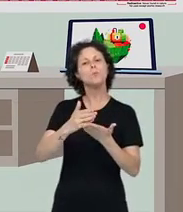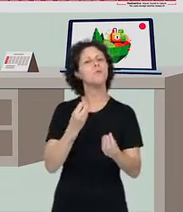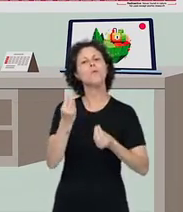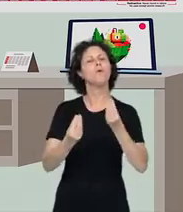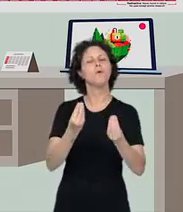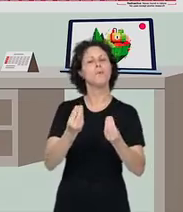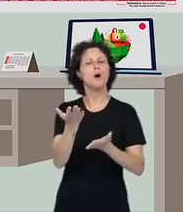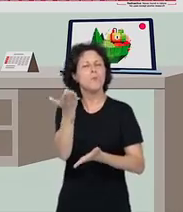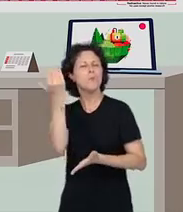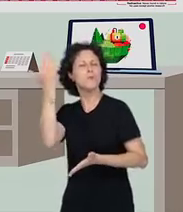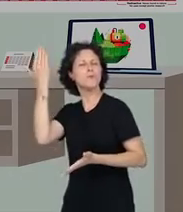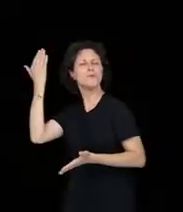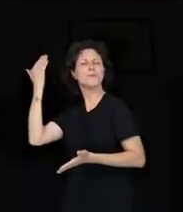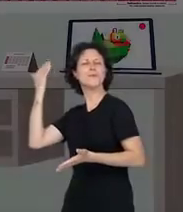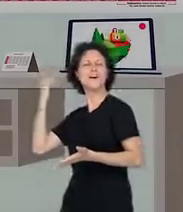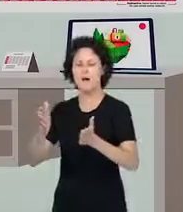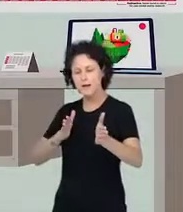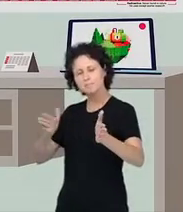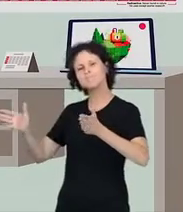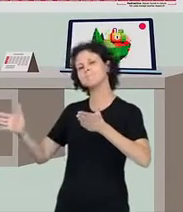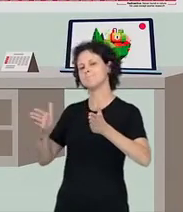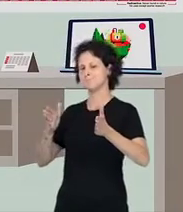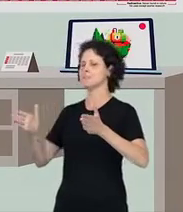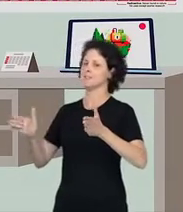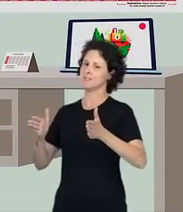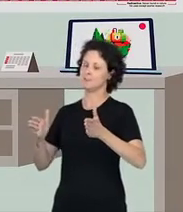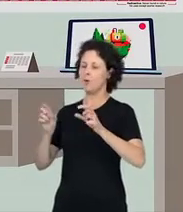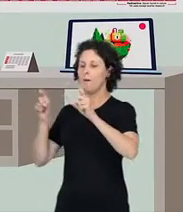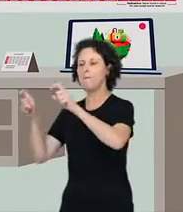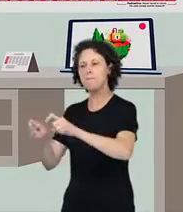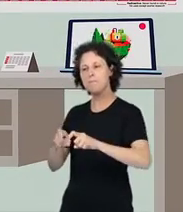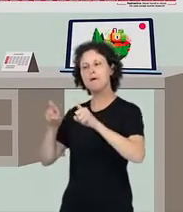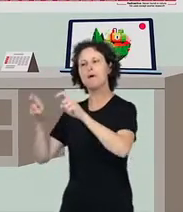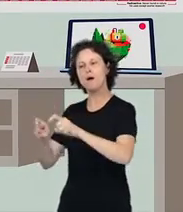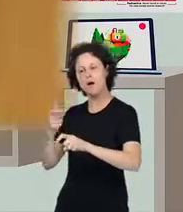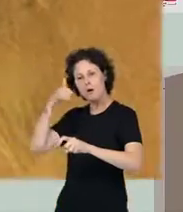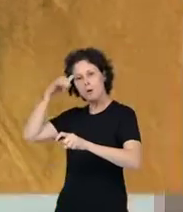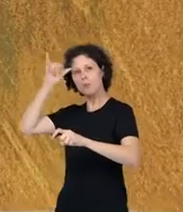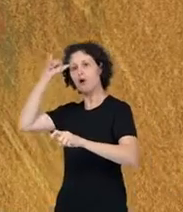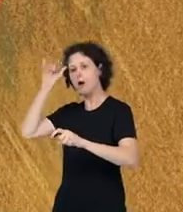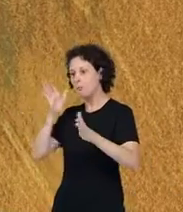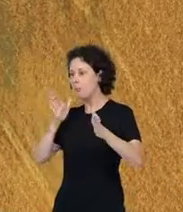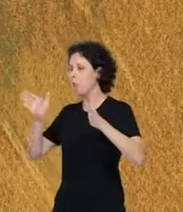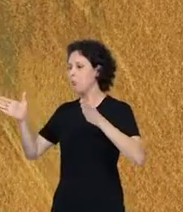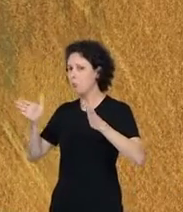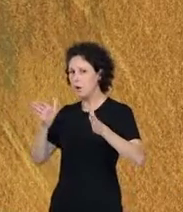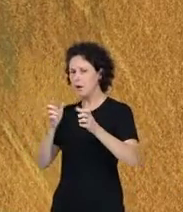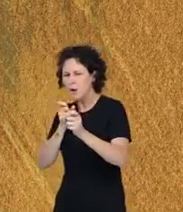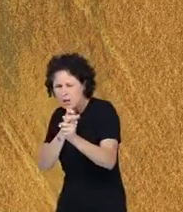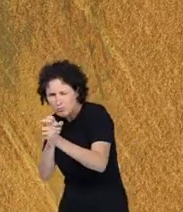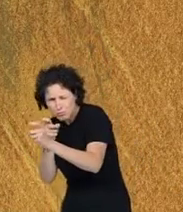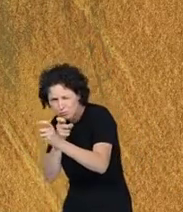há muito tempo atrás. Os registros históricos mostram que a pecuária existe desde a Idade da Pedra.